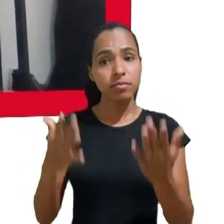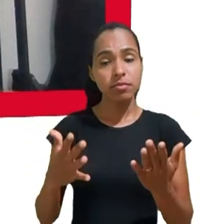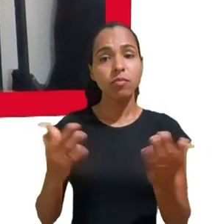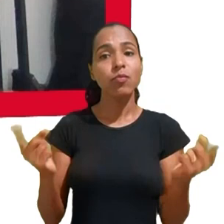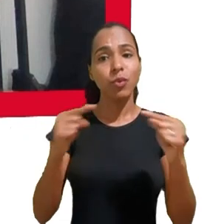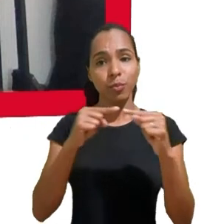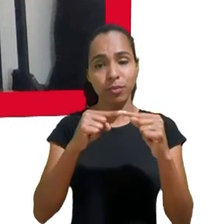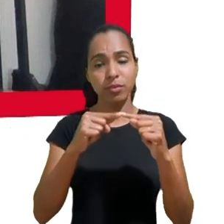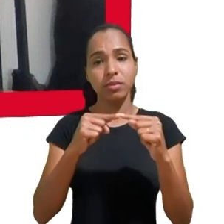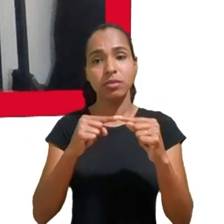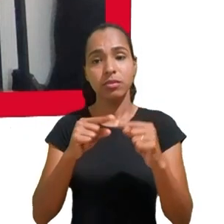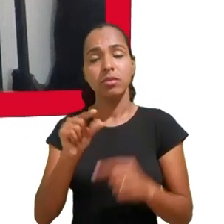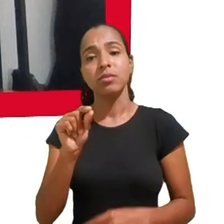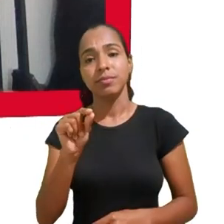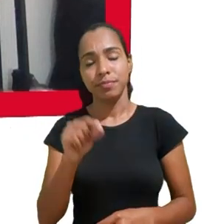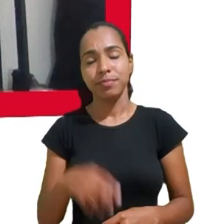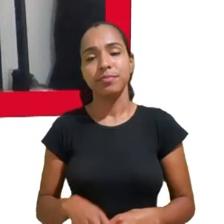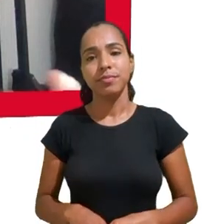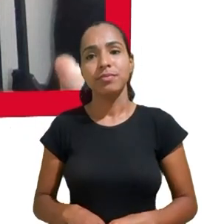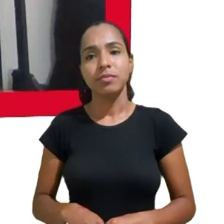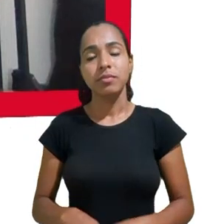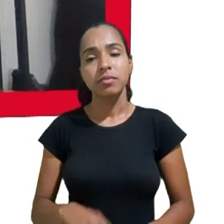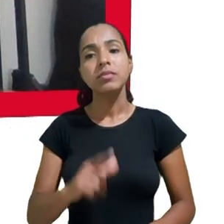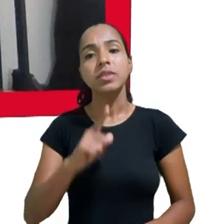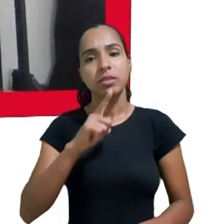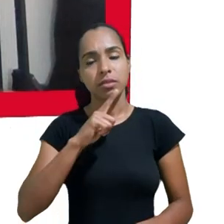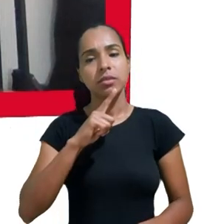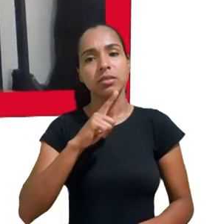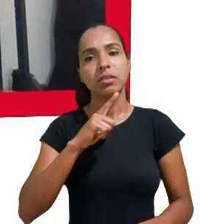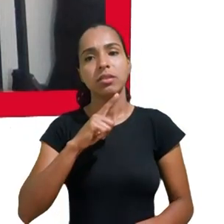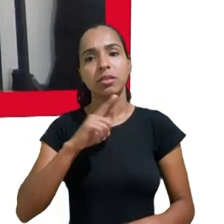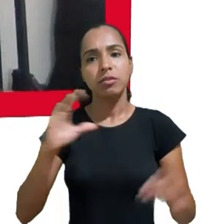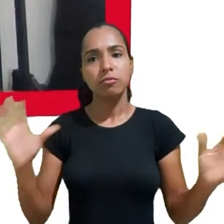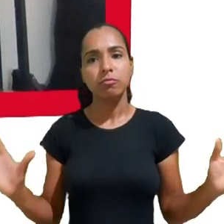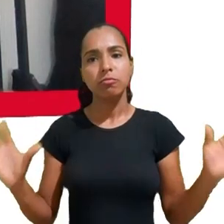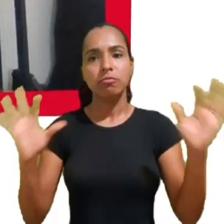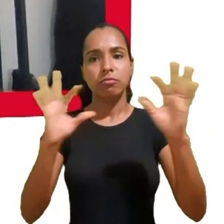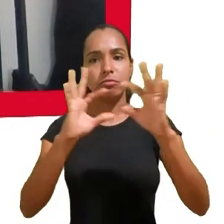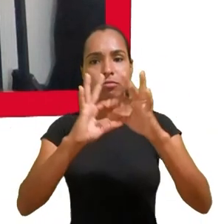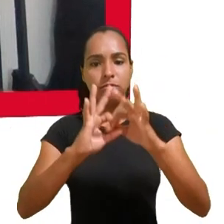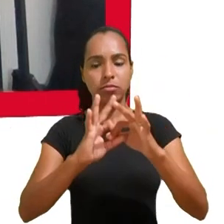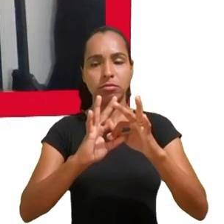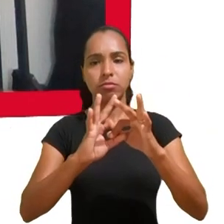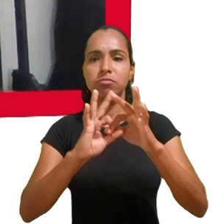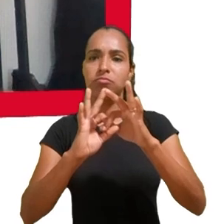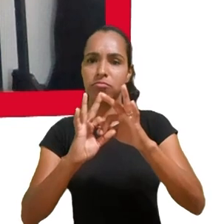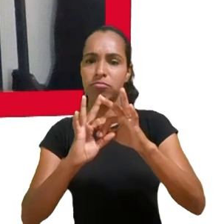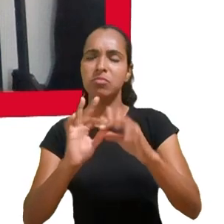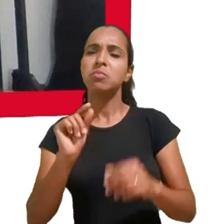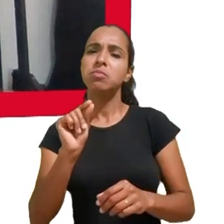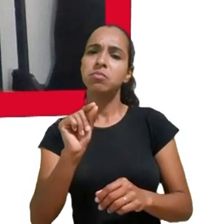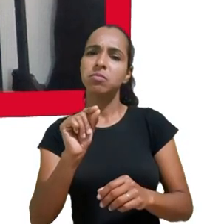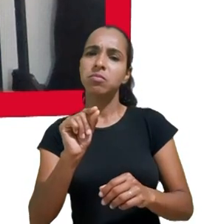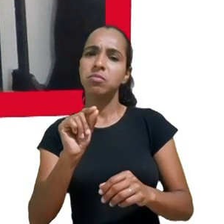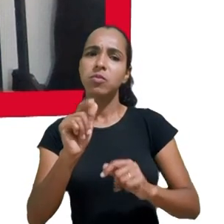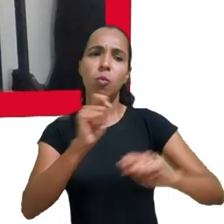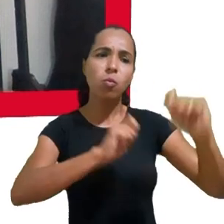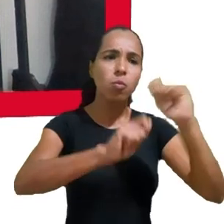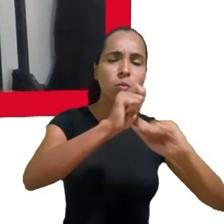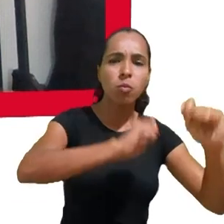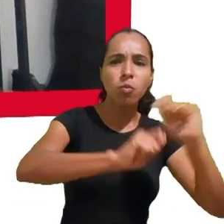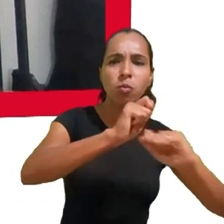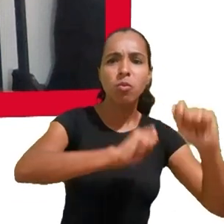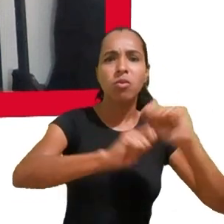umbilical entre a economia da atenção, entre os processos de coleta de dados pessoais,